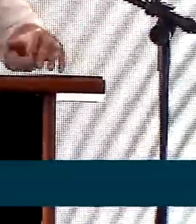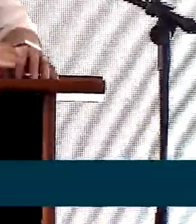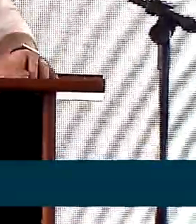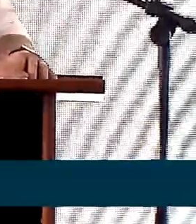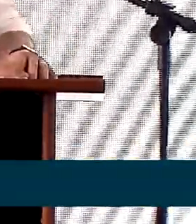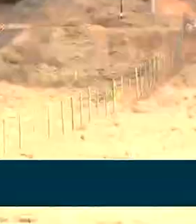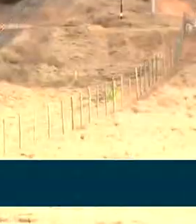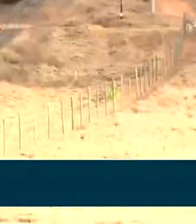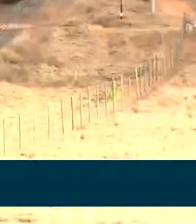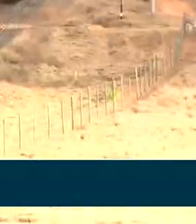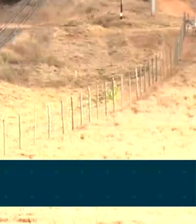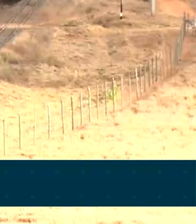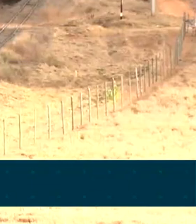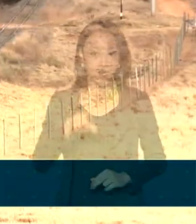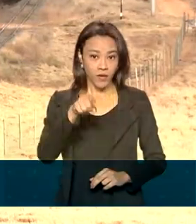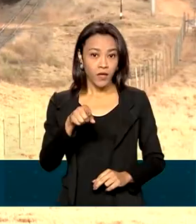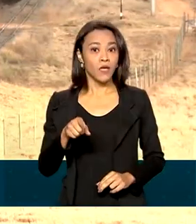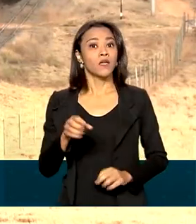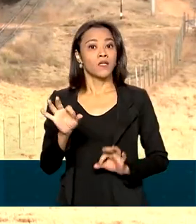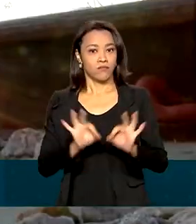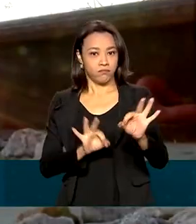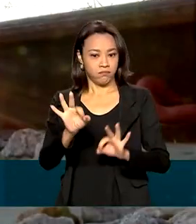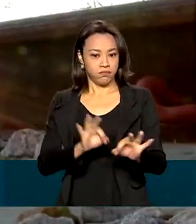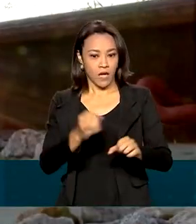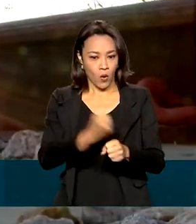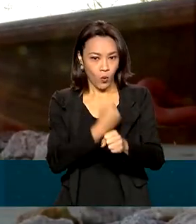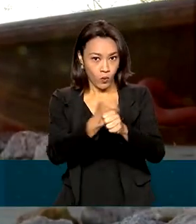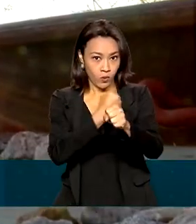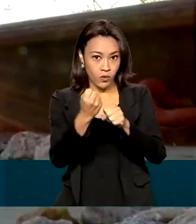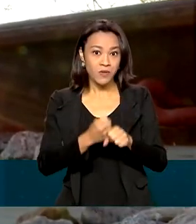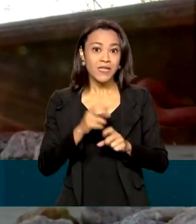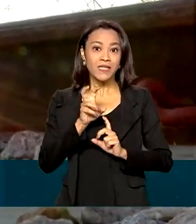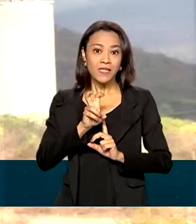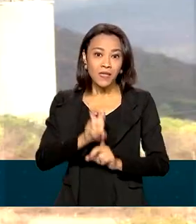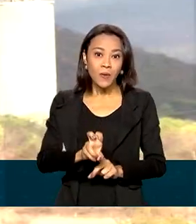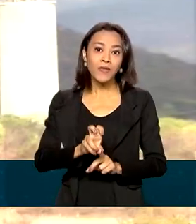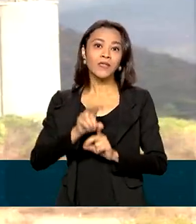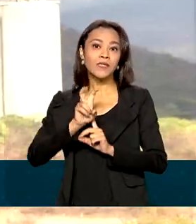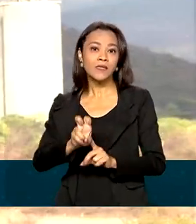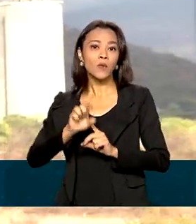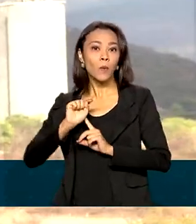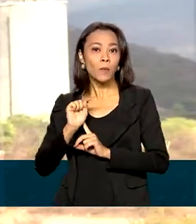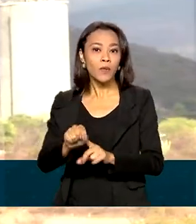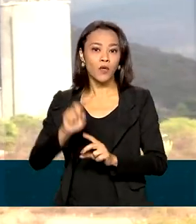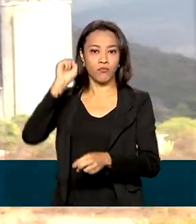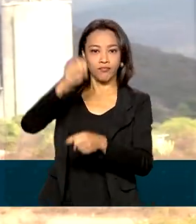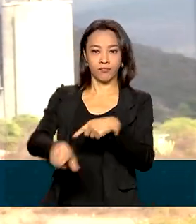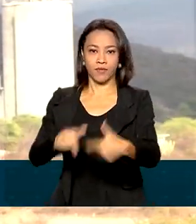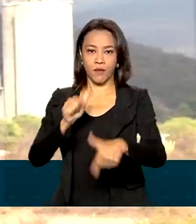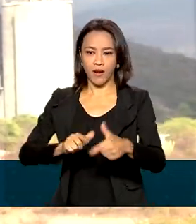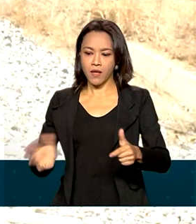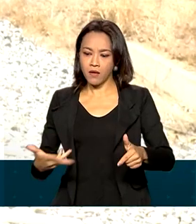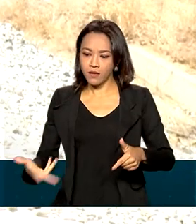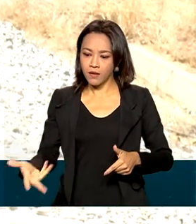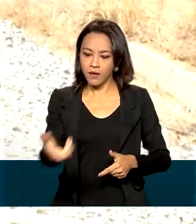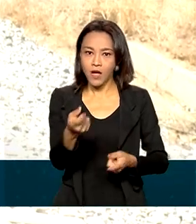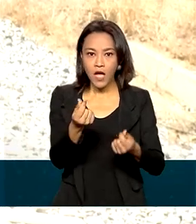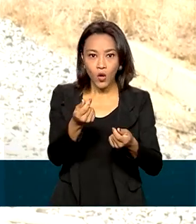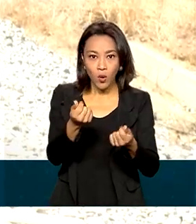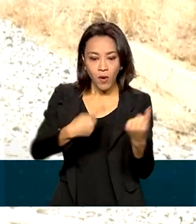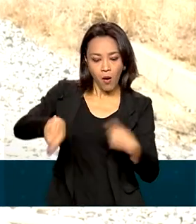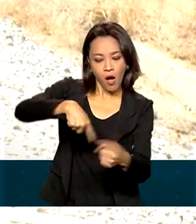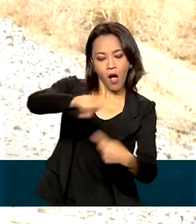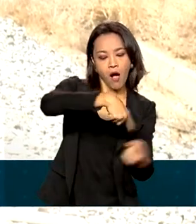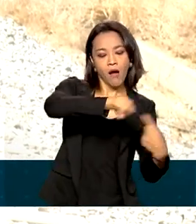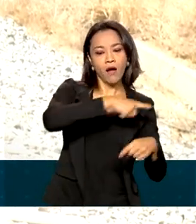10 bilhões. A estimativa é que a obra gere 55 mil empregos e acelere a economia local, o que vai